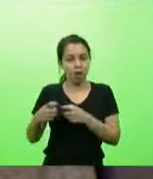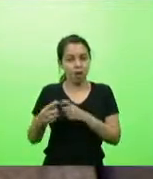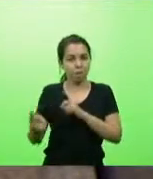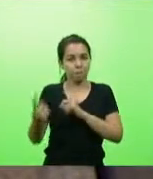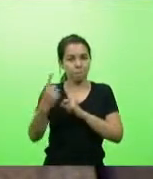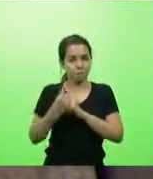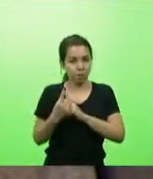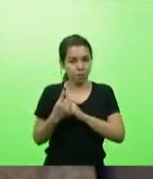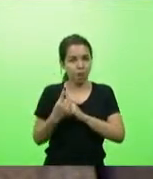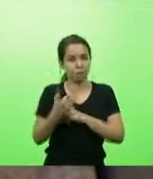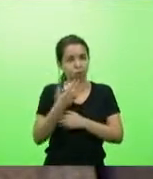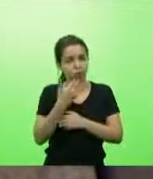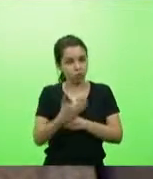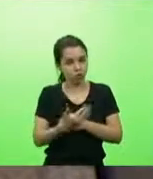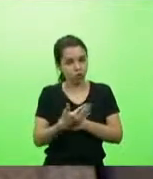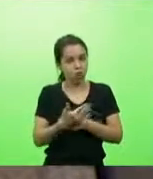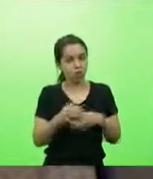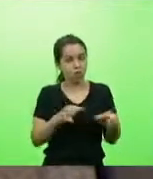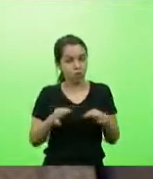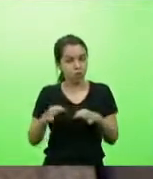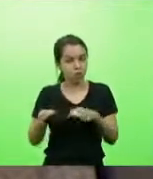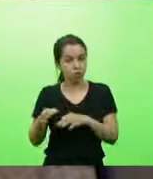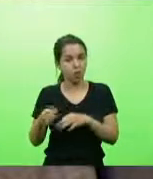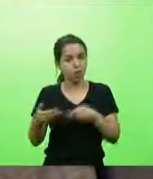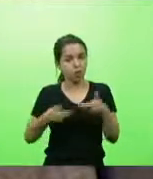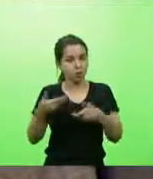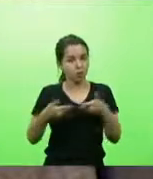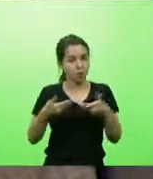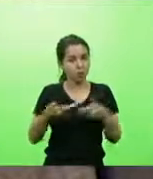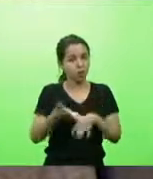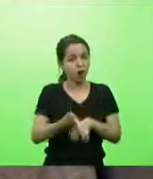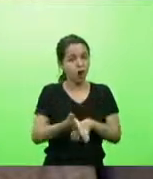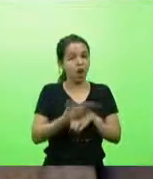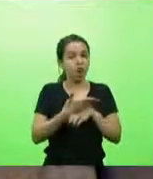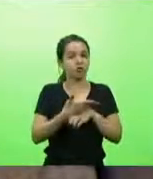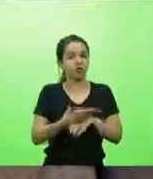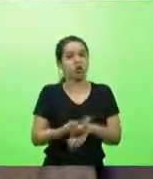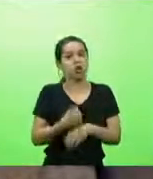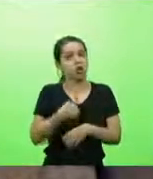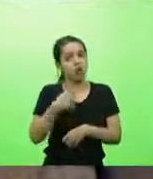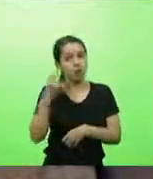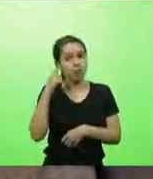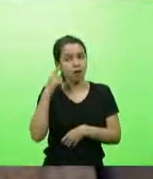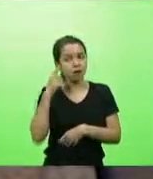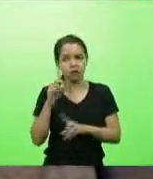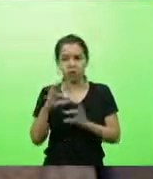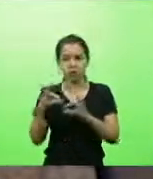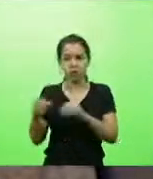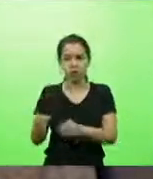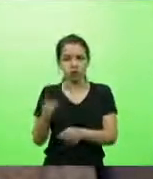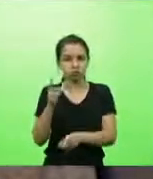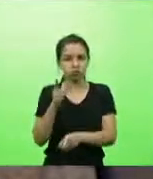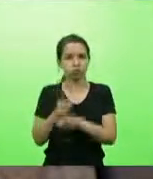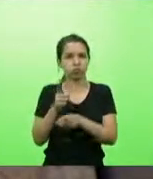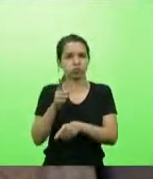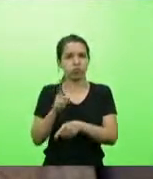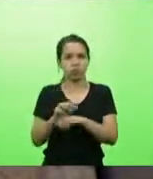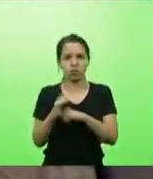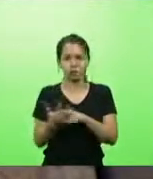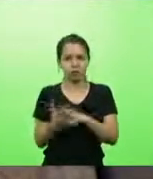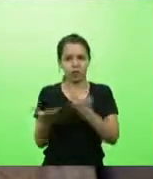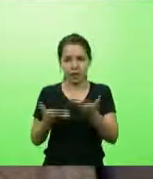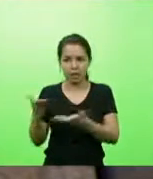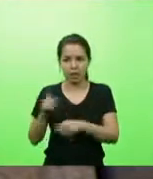feito esse tratamento. Eu imaginava que já todos os que diagnosticavam positivo já tivessem feito o tratamento, mas pelo jeito não é.